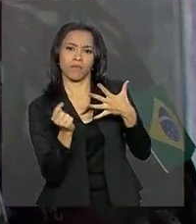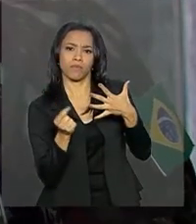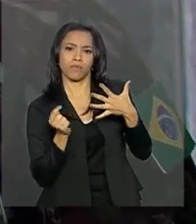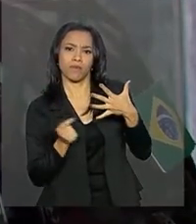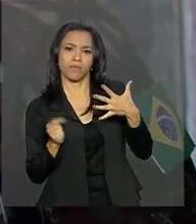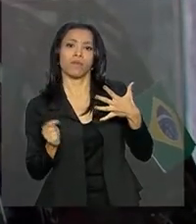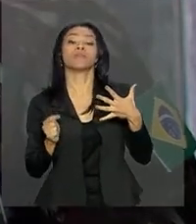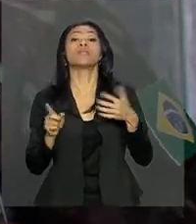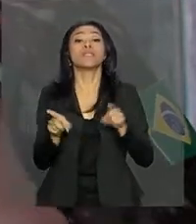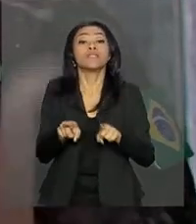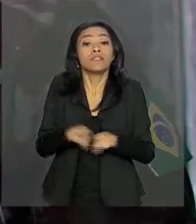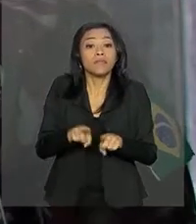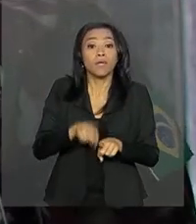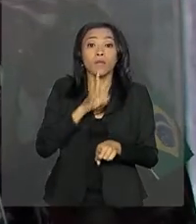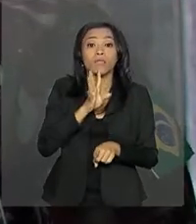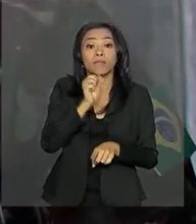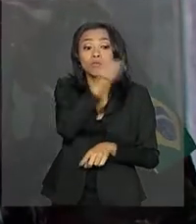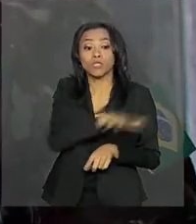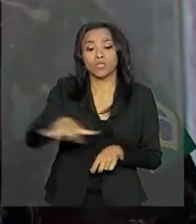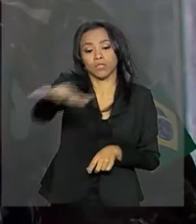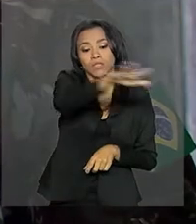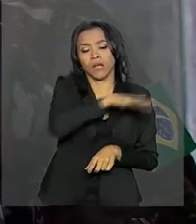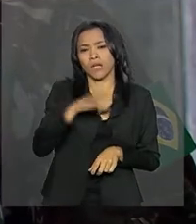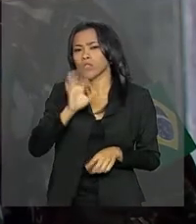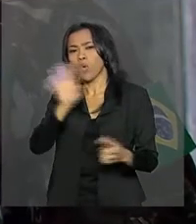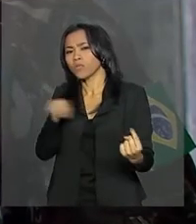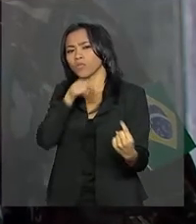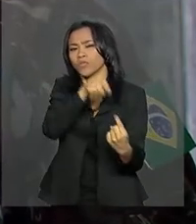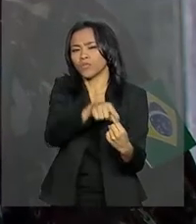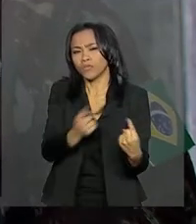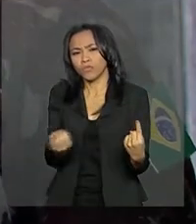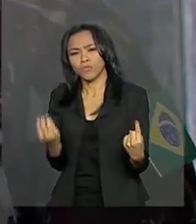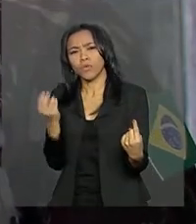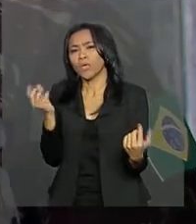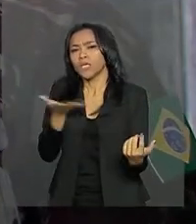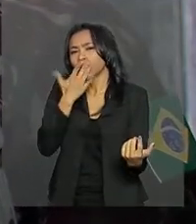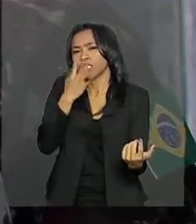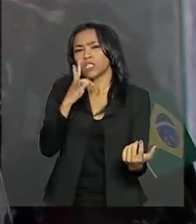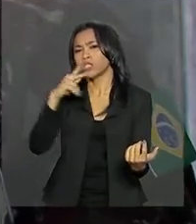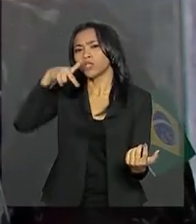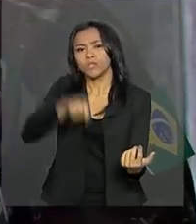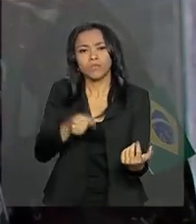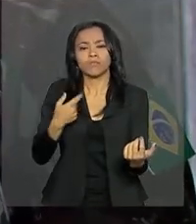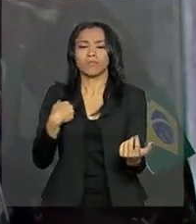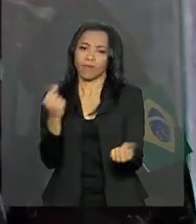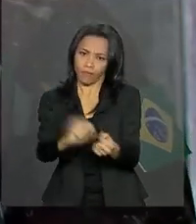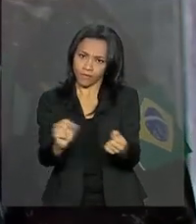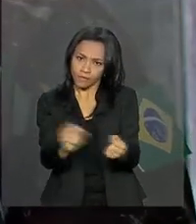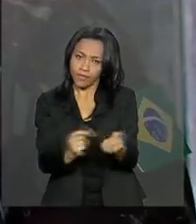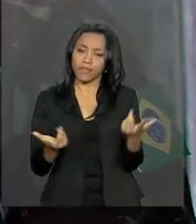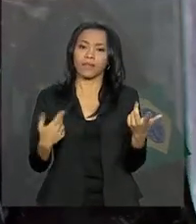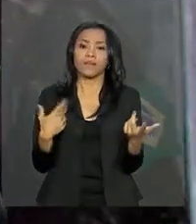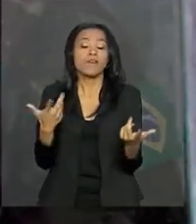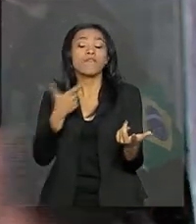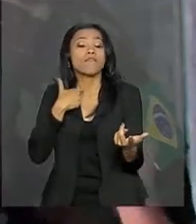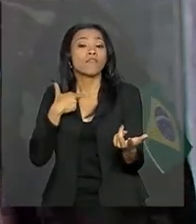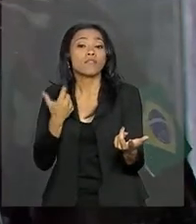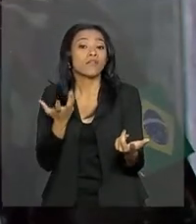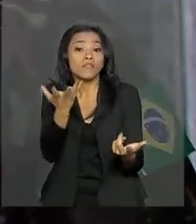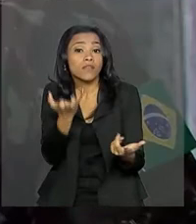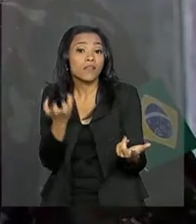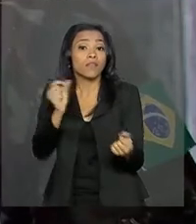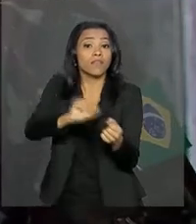mais gerais, ao que ela se destina e que tipo de efeito desejado se deseja,